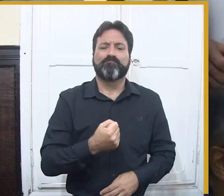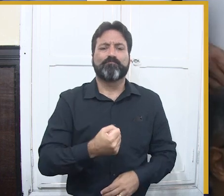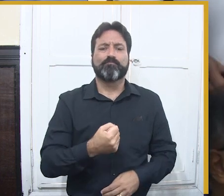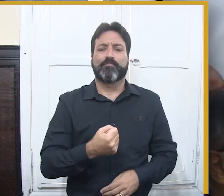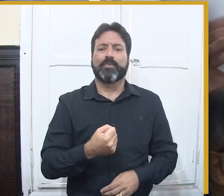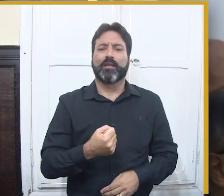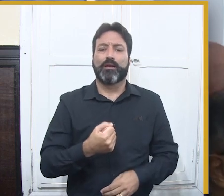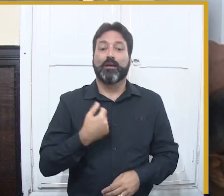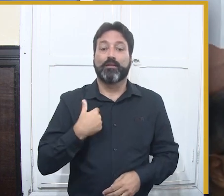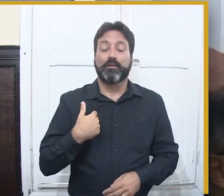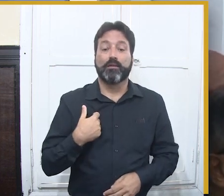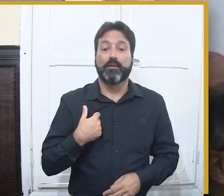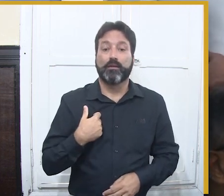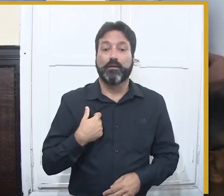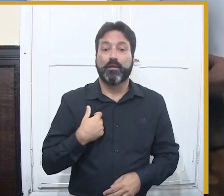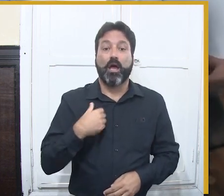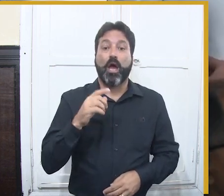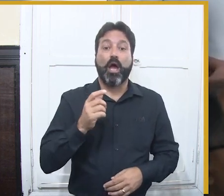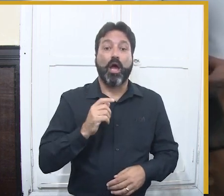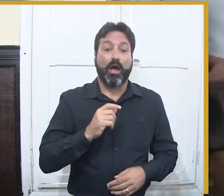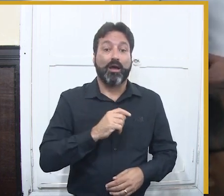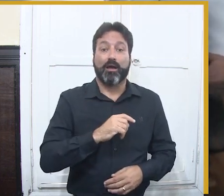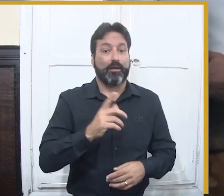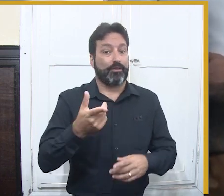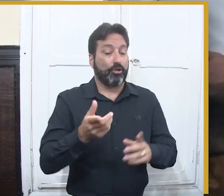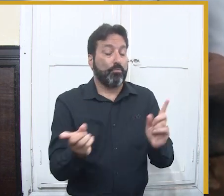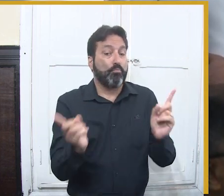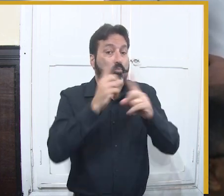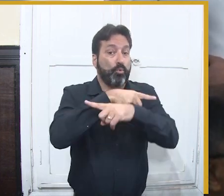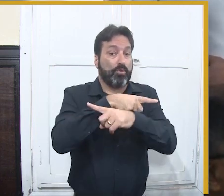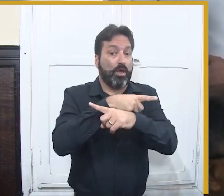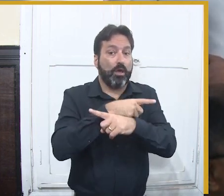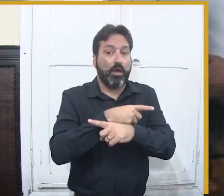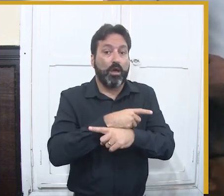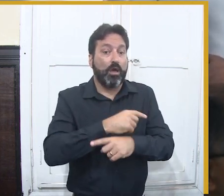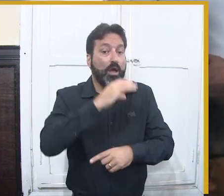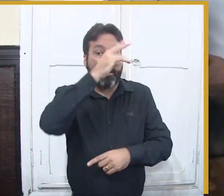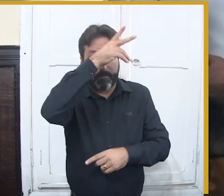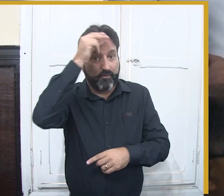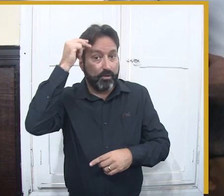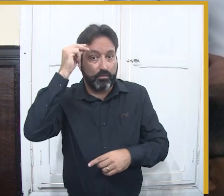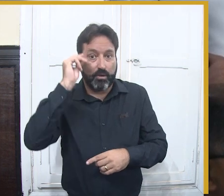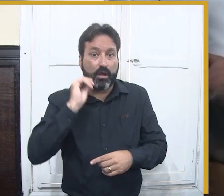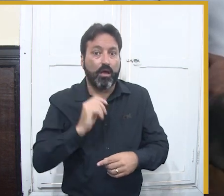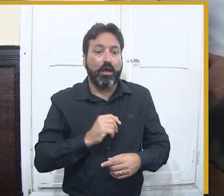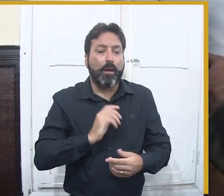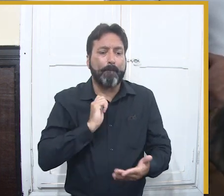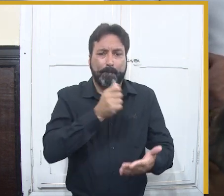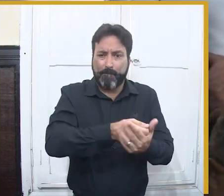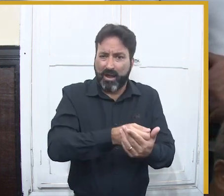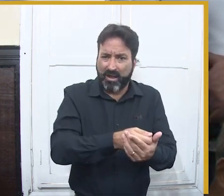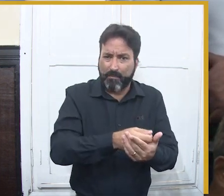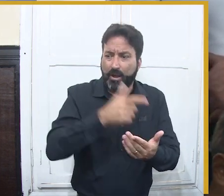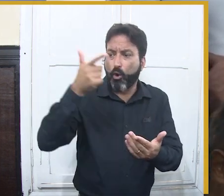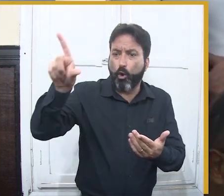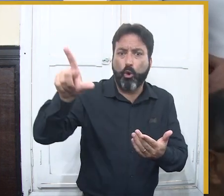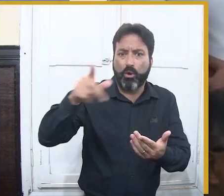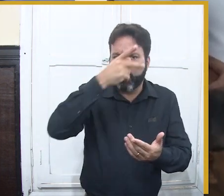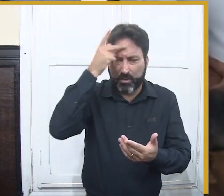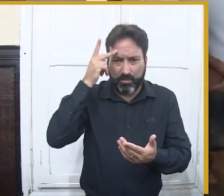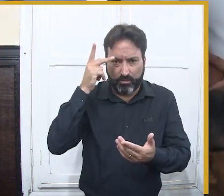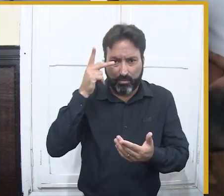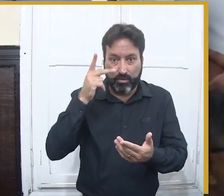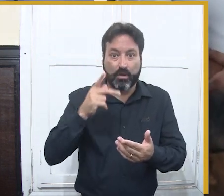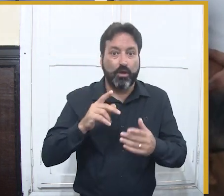interessam em participar e ter sua marca atrelada ao São João de Campina Grande. Pela primeira vez nós estamos fazendo,